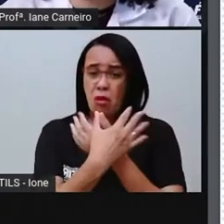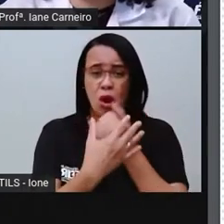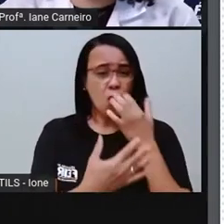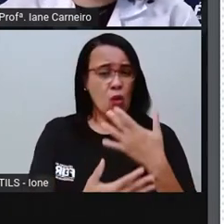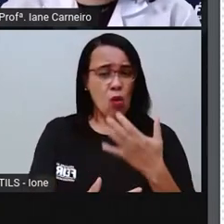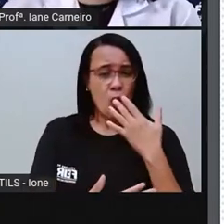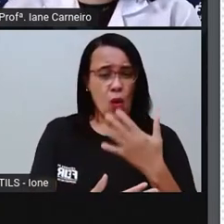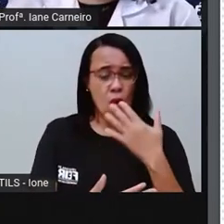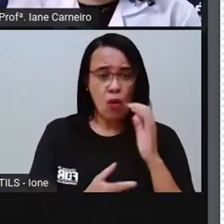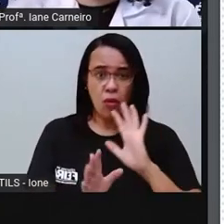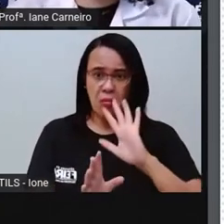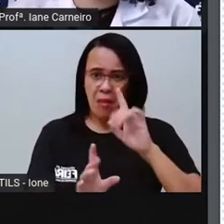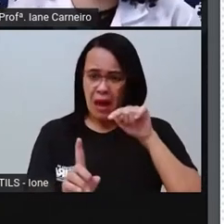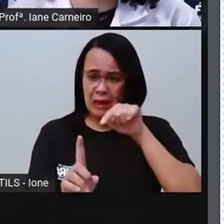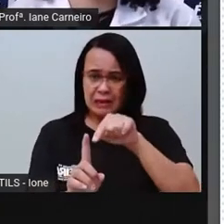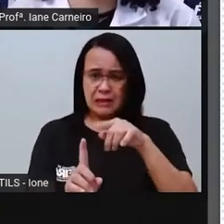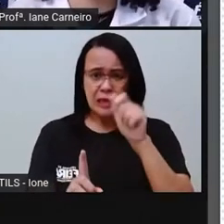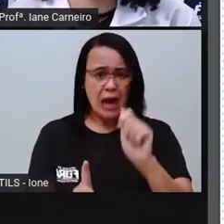azulada.